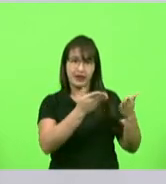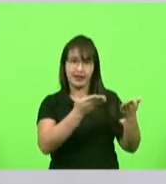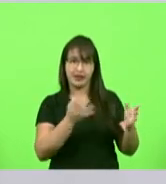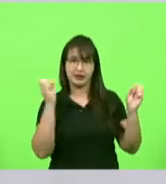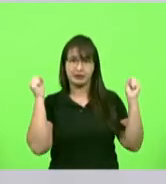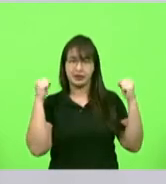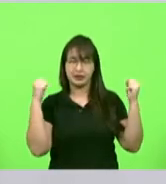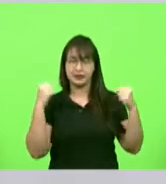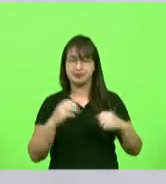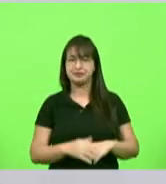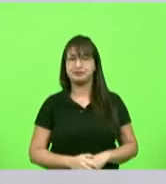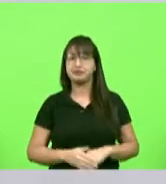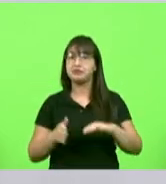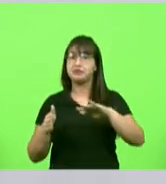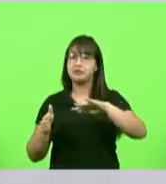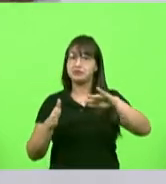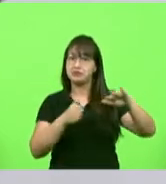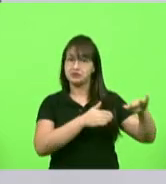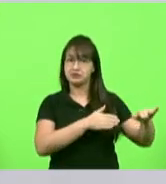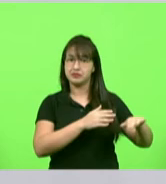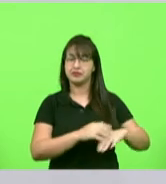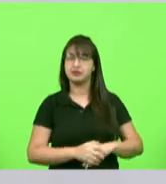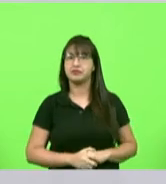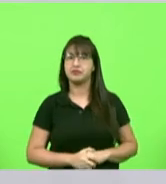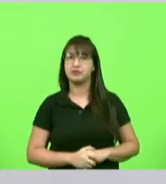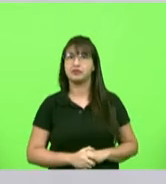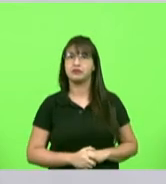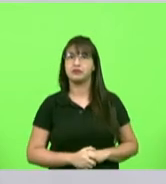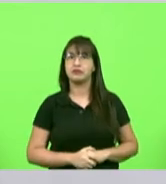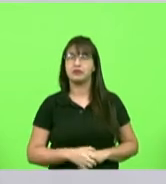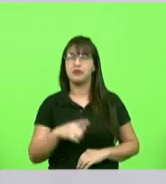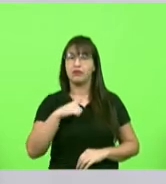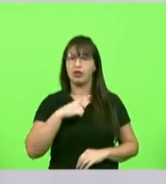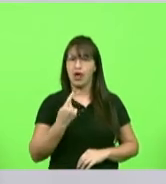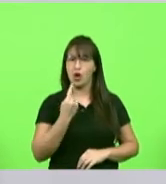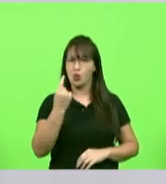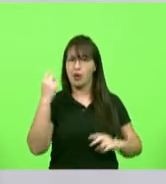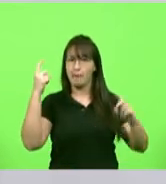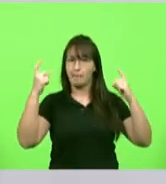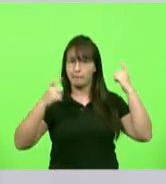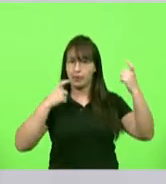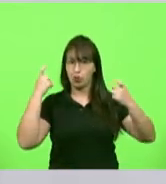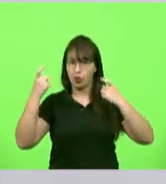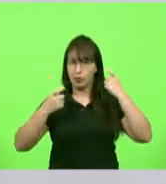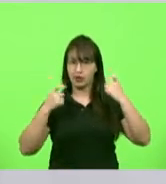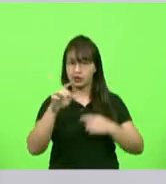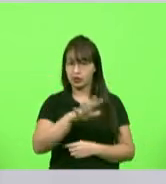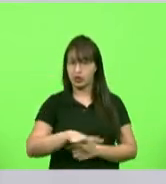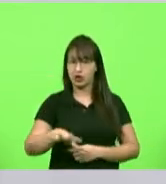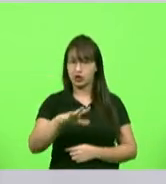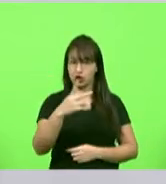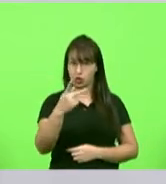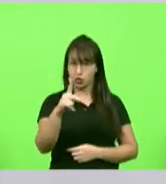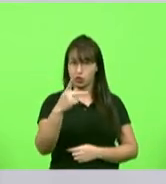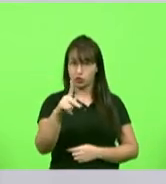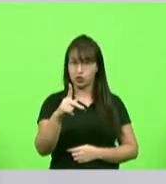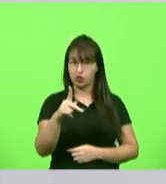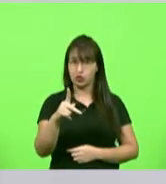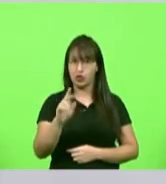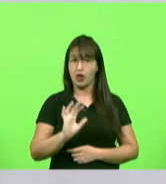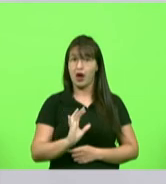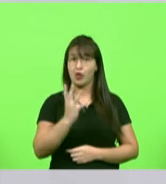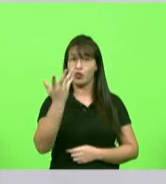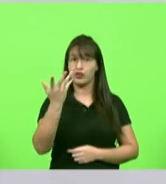de algo que nos preocupa muito e diz lá da sua região também que é o que aconteceu no final de